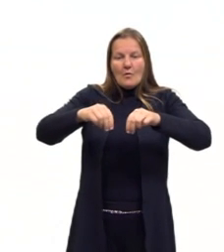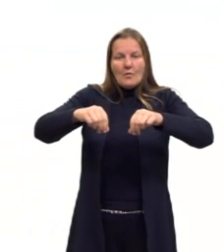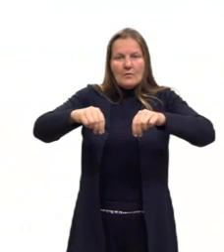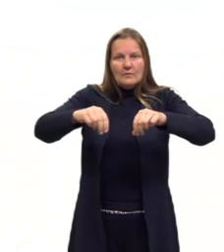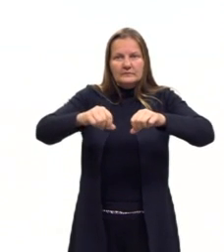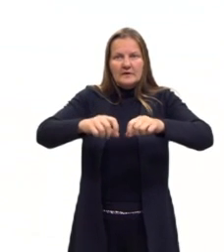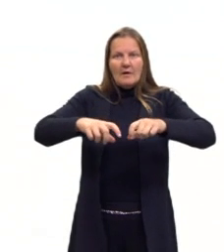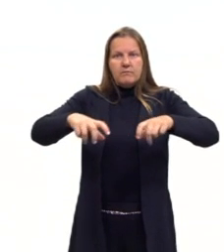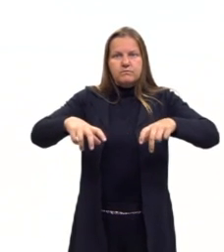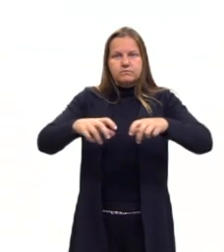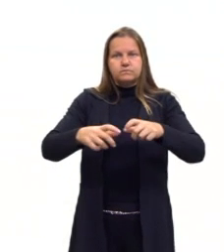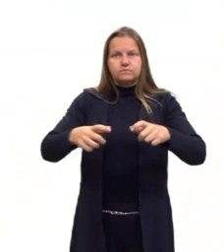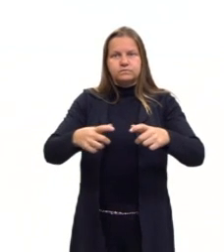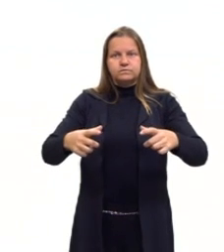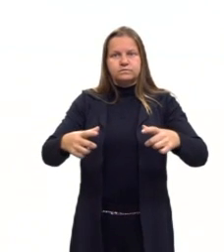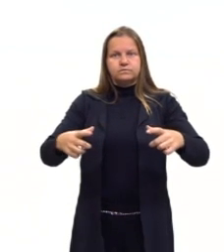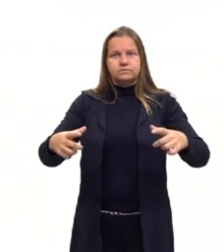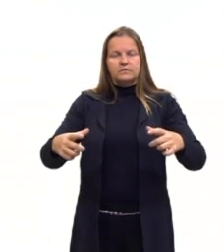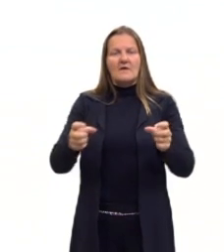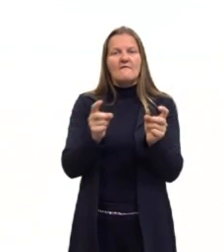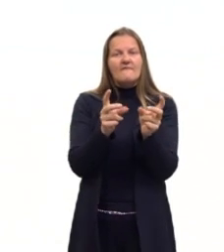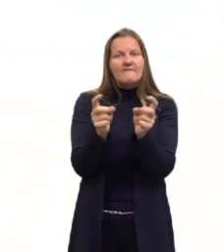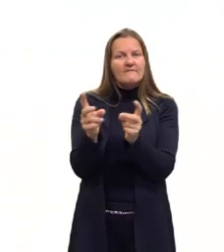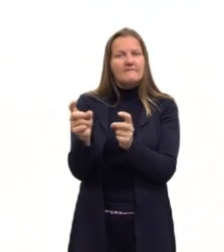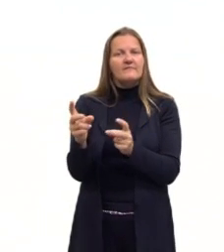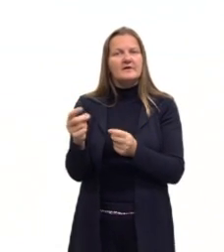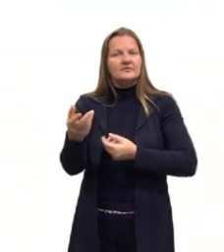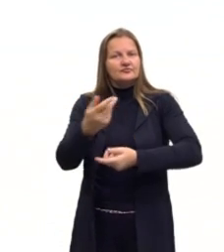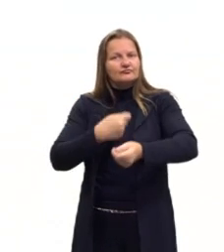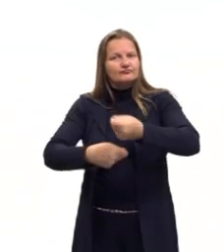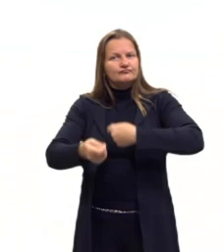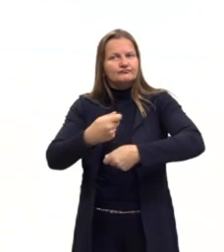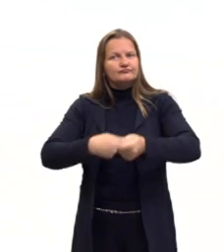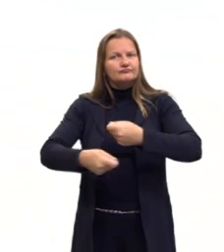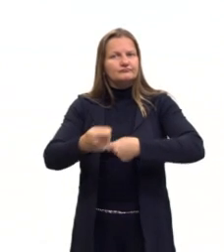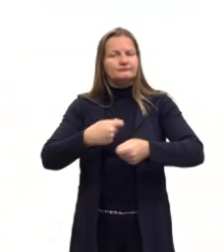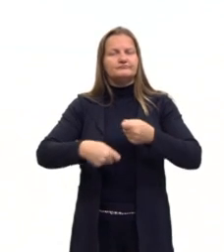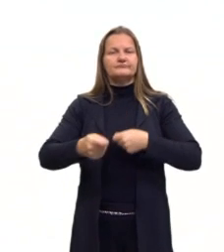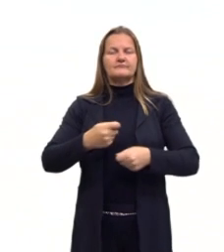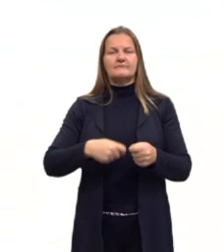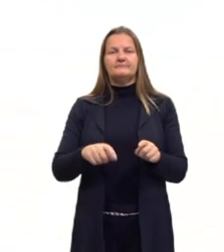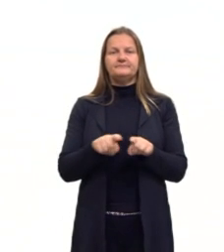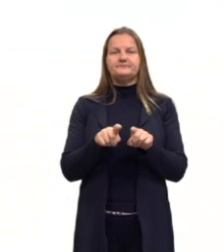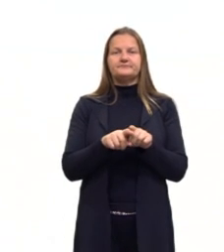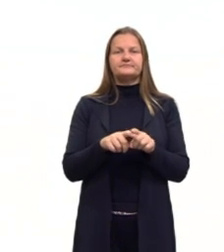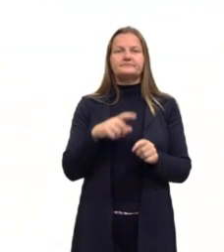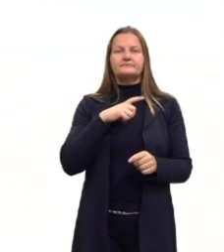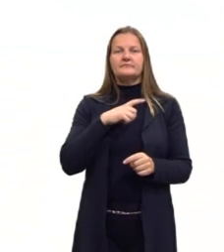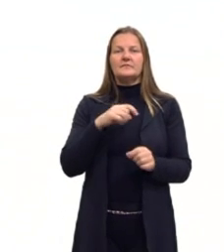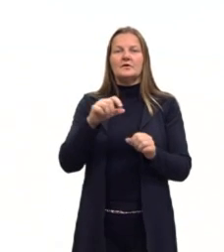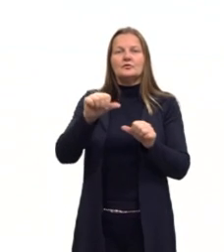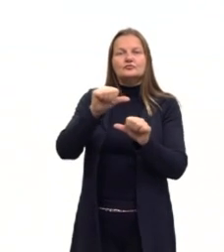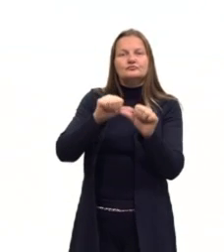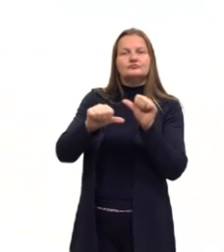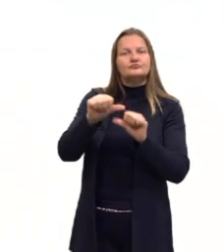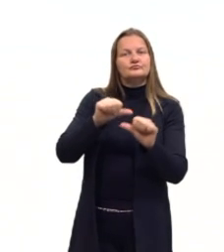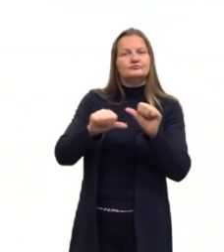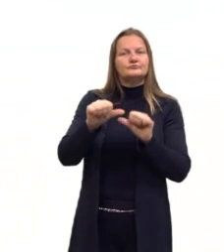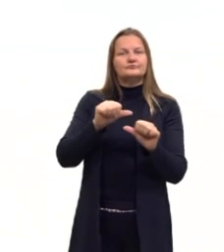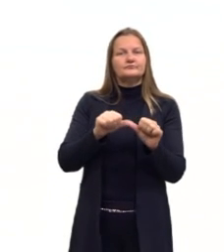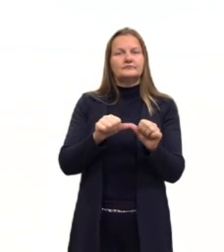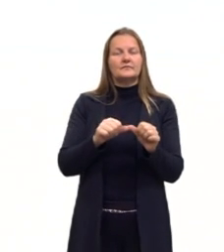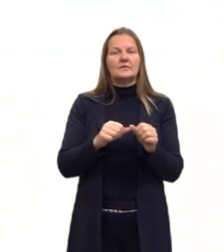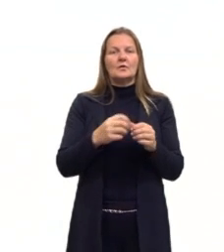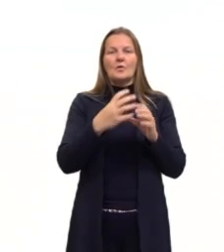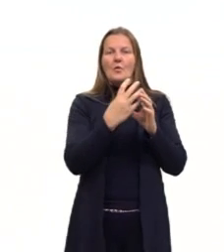a sua questão aí de vendas, o seu poderio de transformação, de